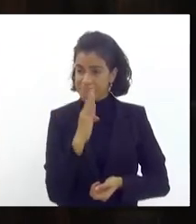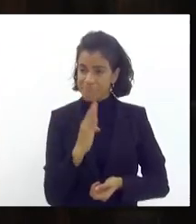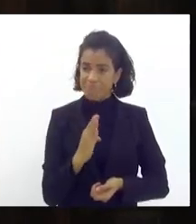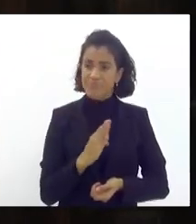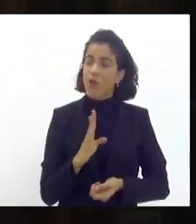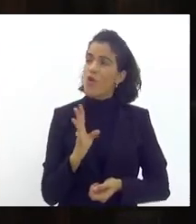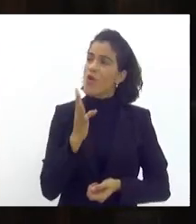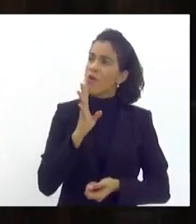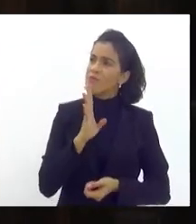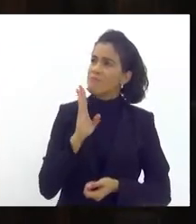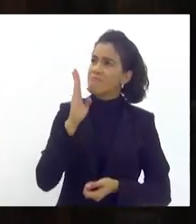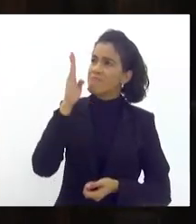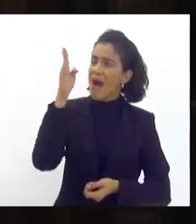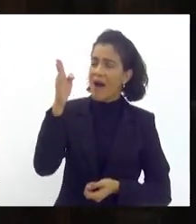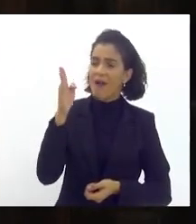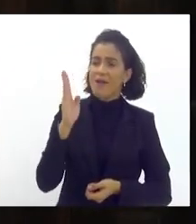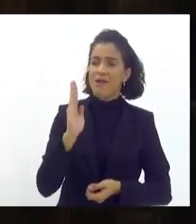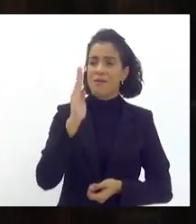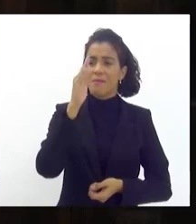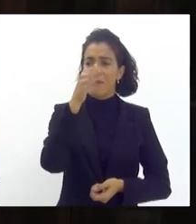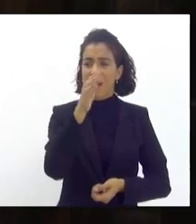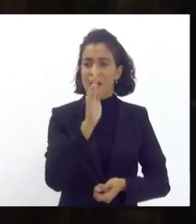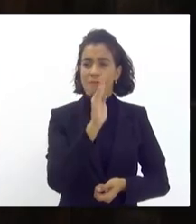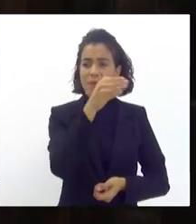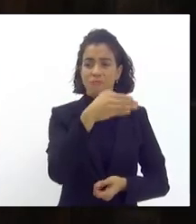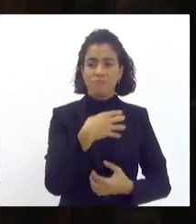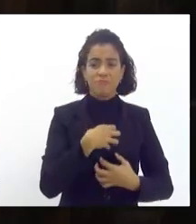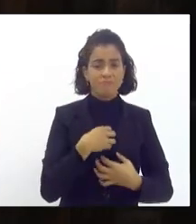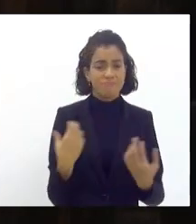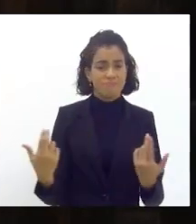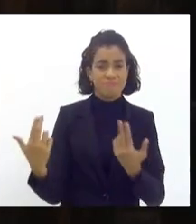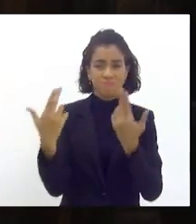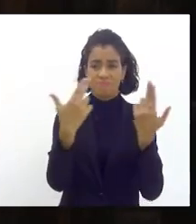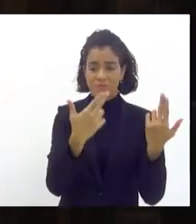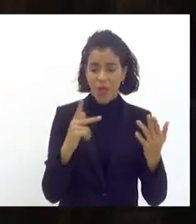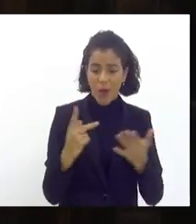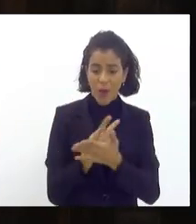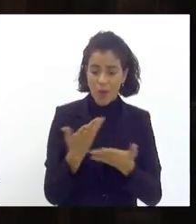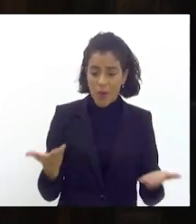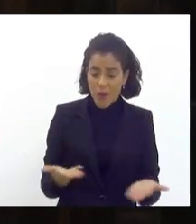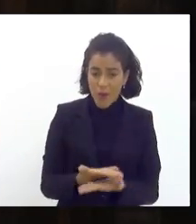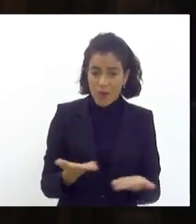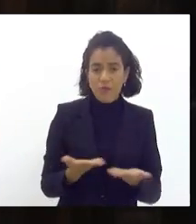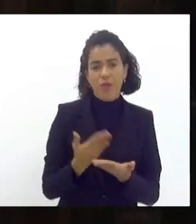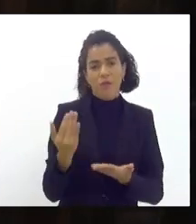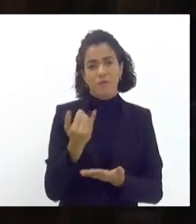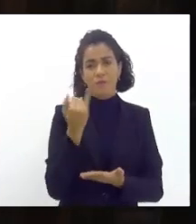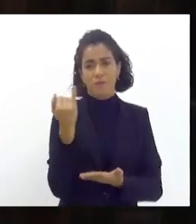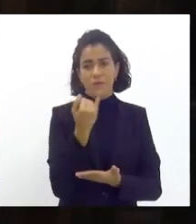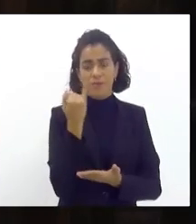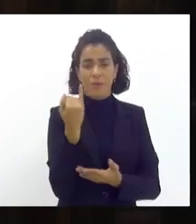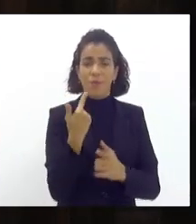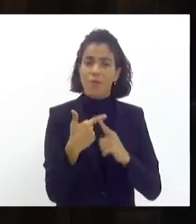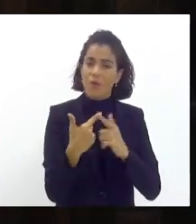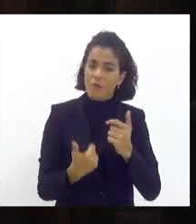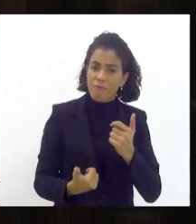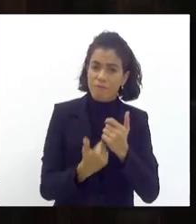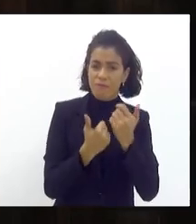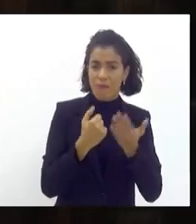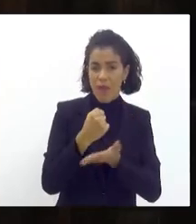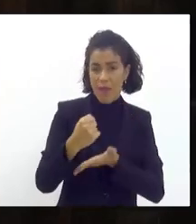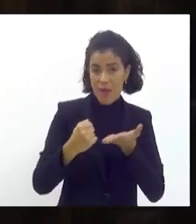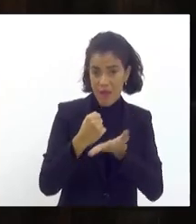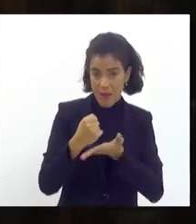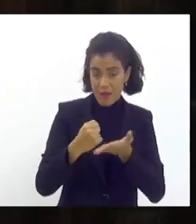ligas escolas de samba e o sentimento é o mesmo então o que está acontecendo hoje aqui é algo muito importante porque fomenta essa base